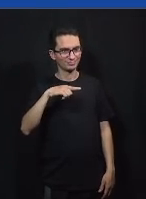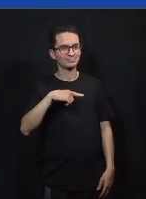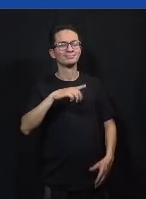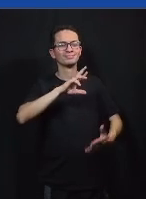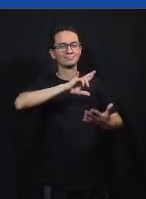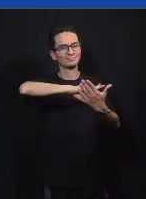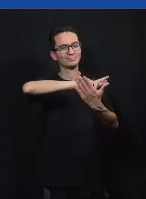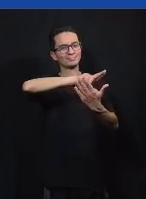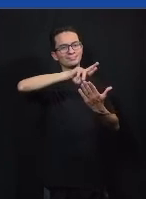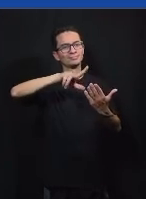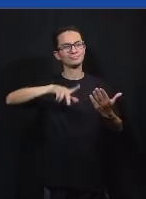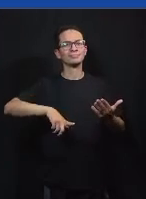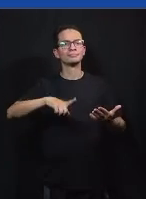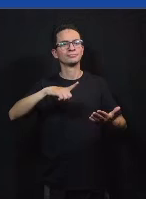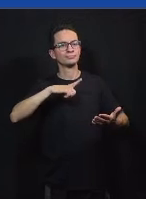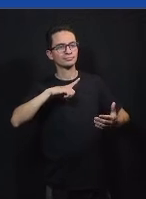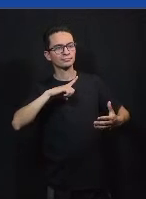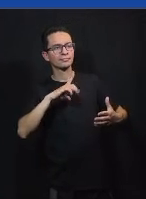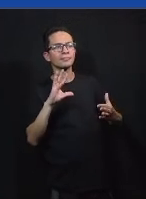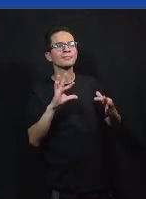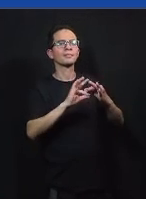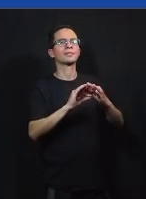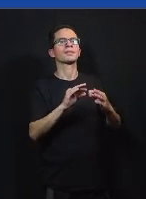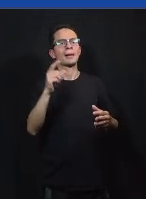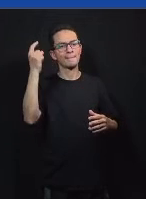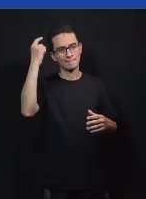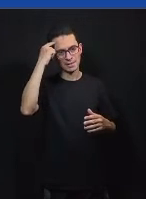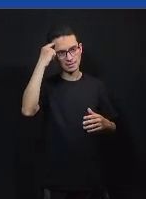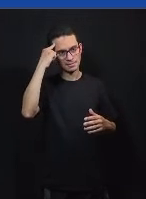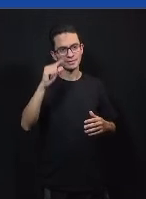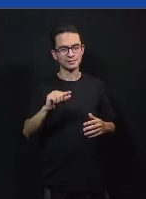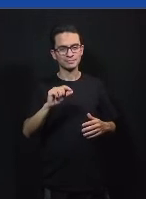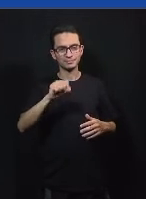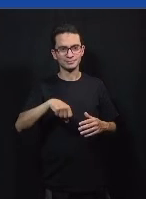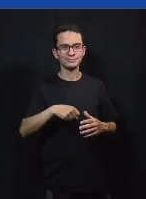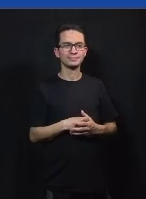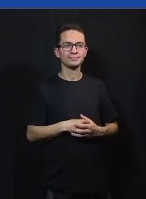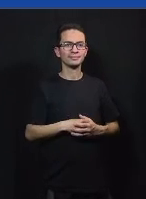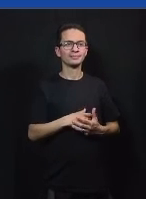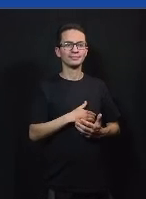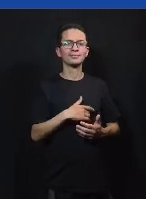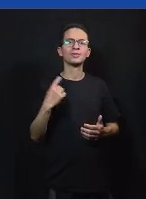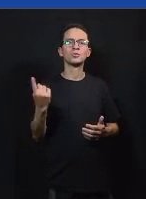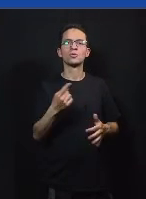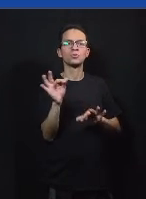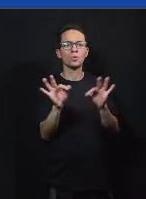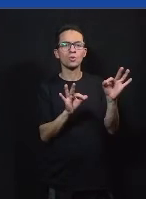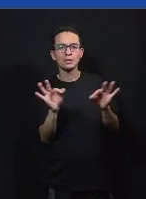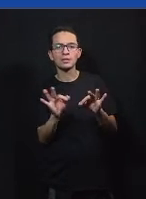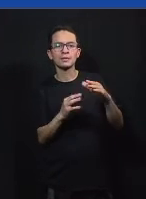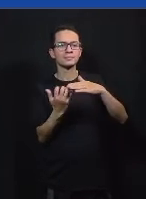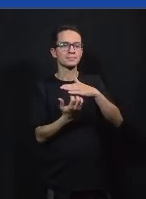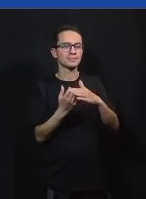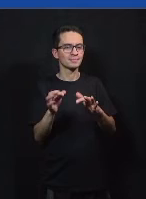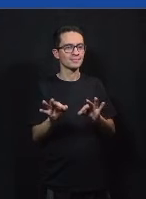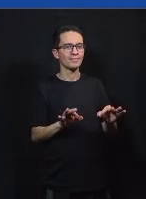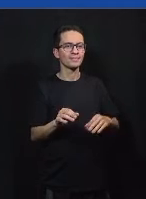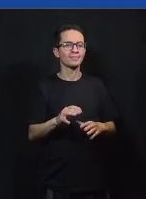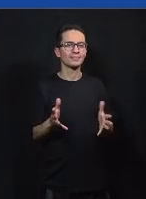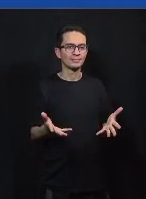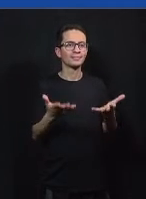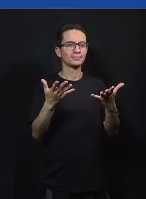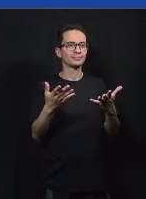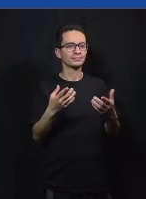nesse tipo de intervenção ou de pensamento então a gente como organização definitivamente promove a importância de